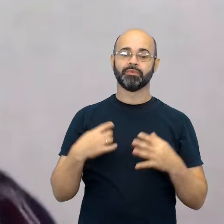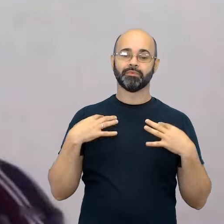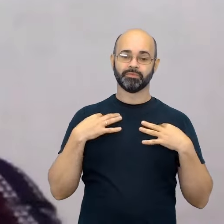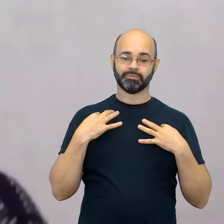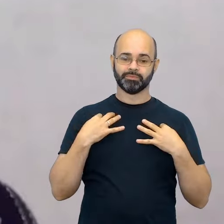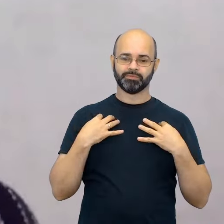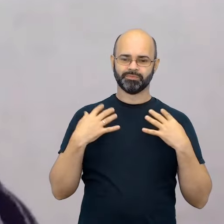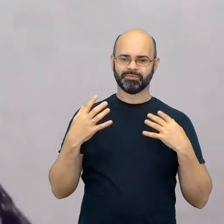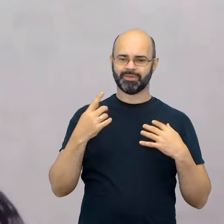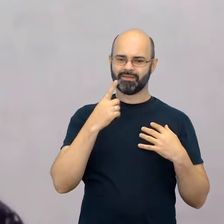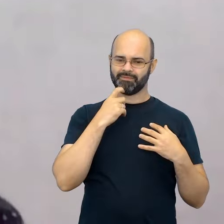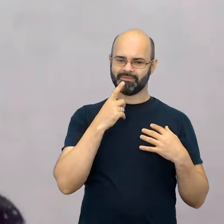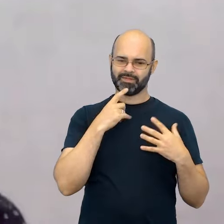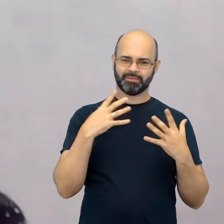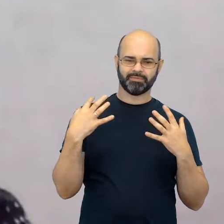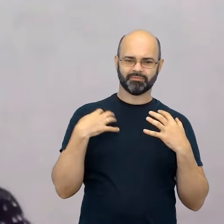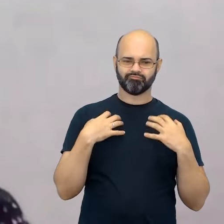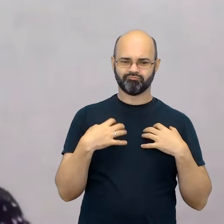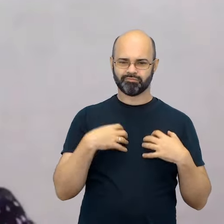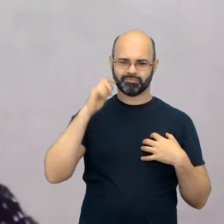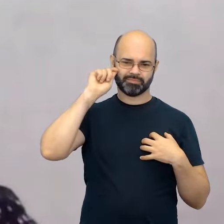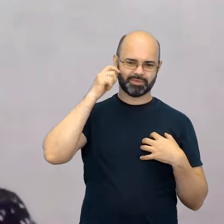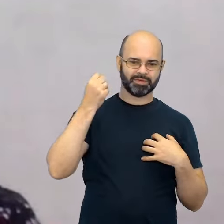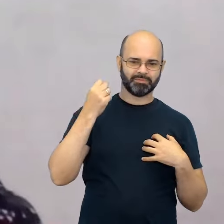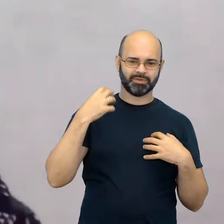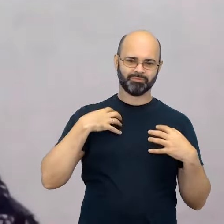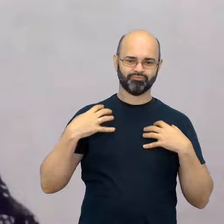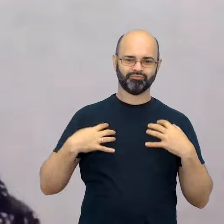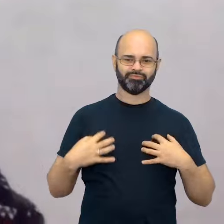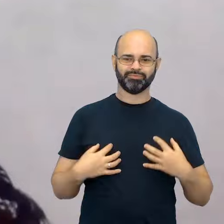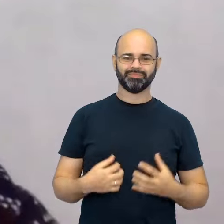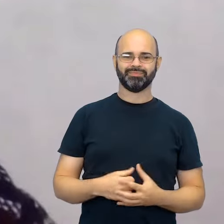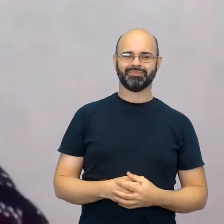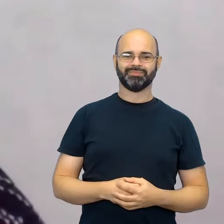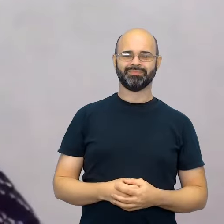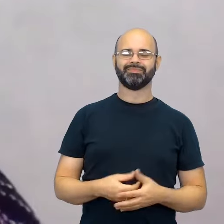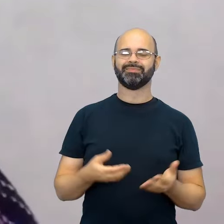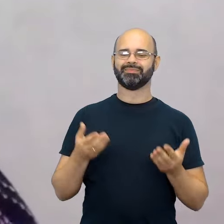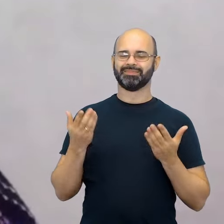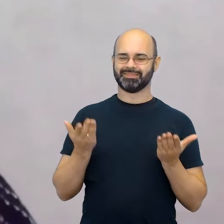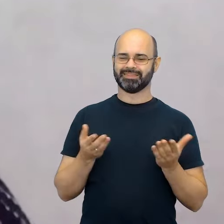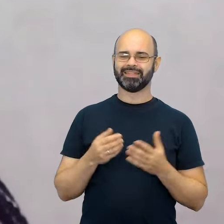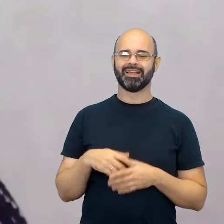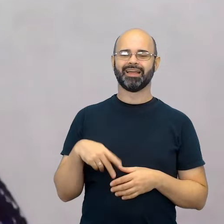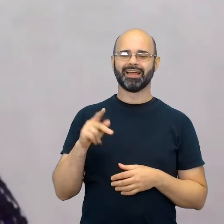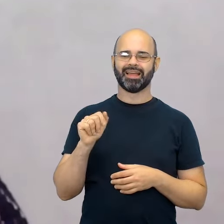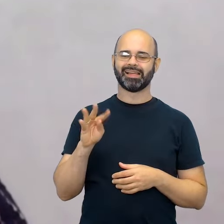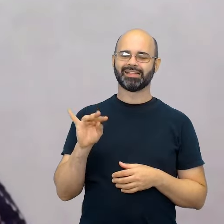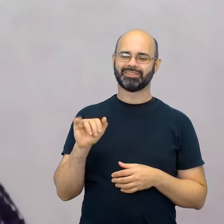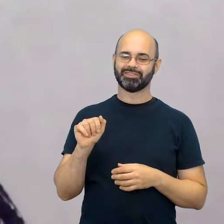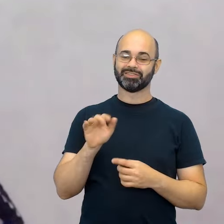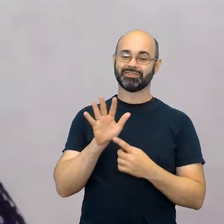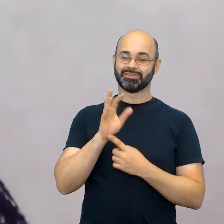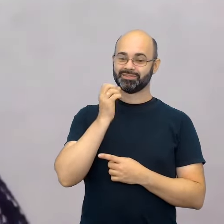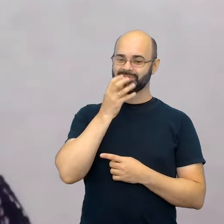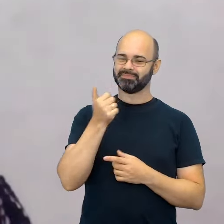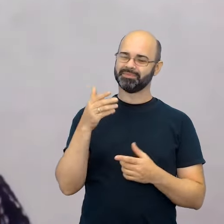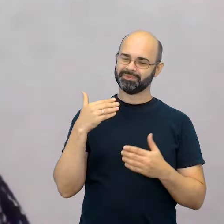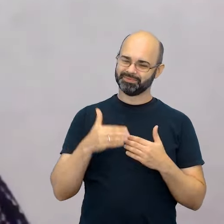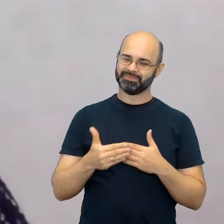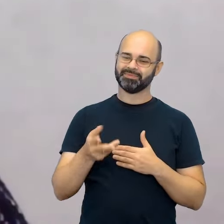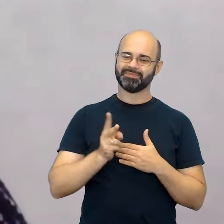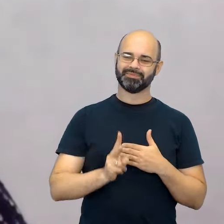estampas vermelhas, azuis, pretas e brancas. Kátia, boa transmissão e vamos em frente.